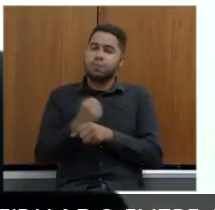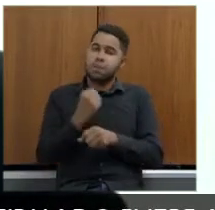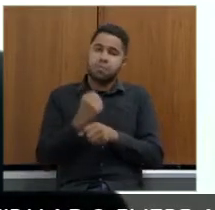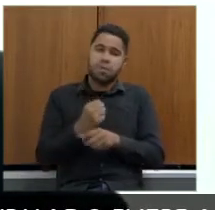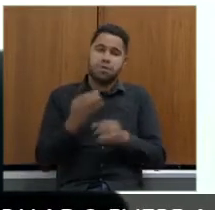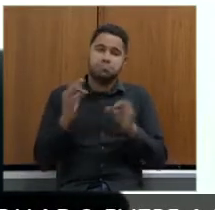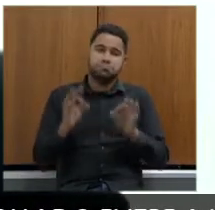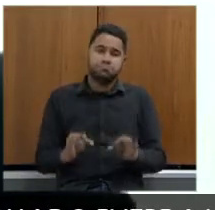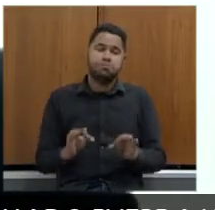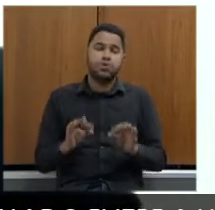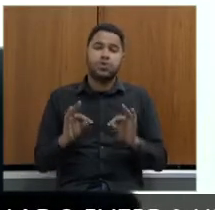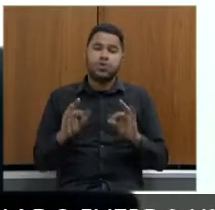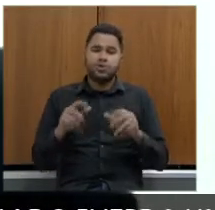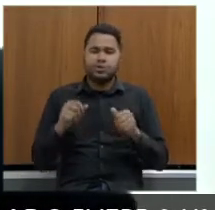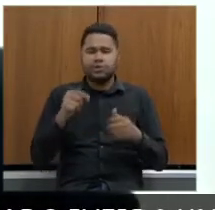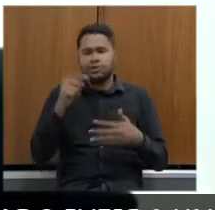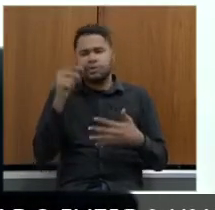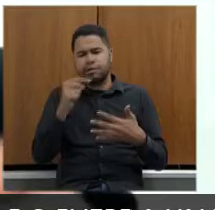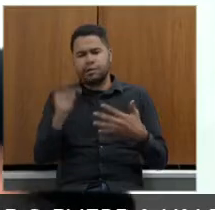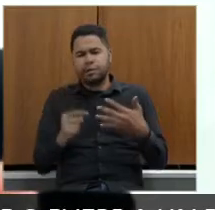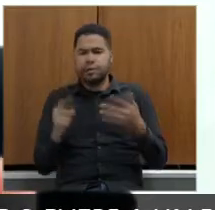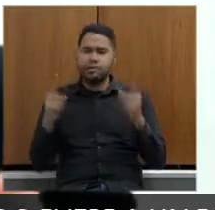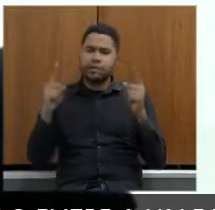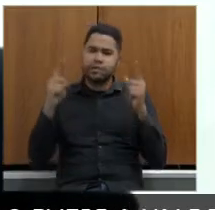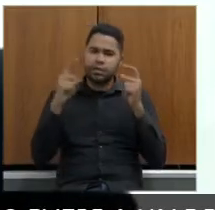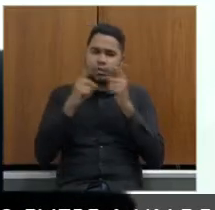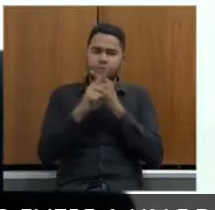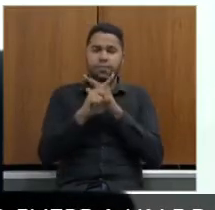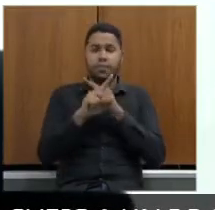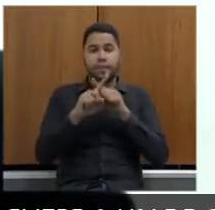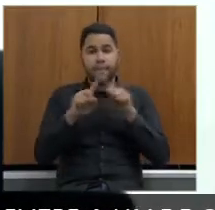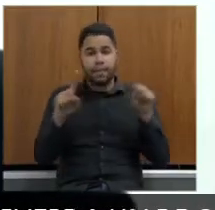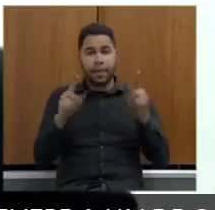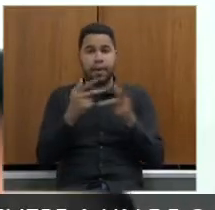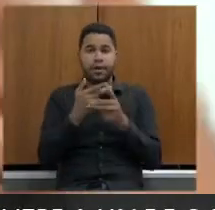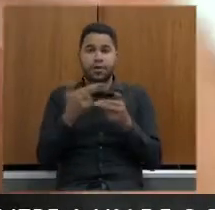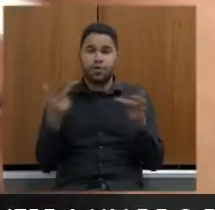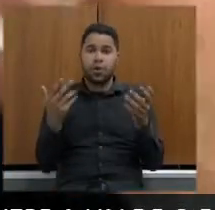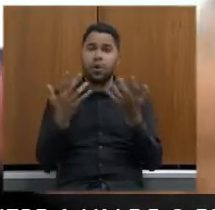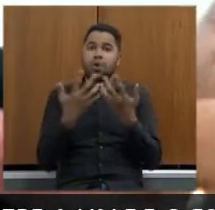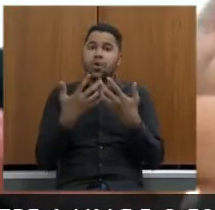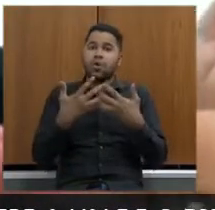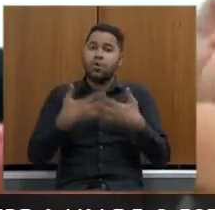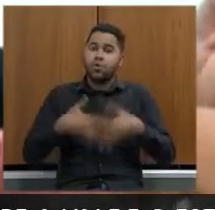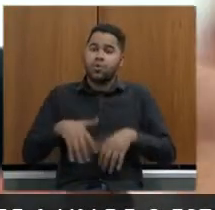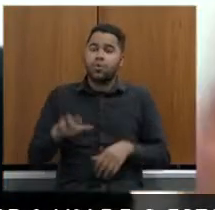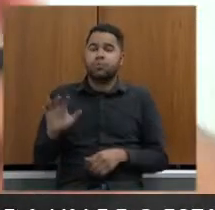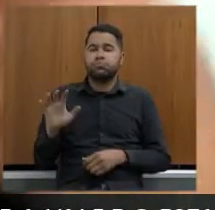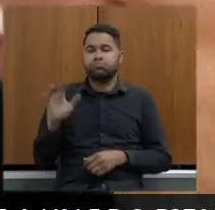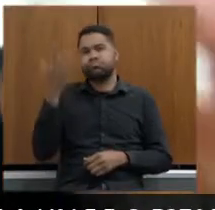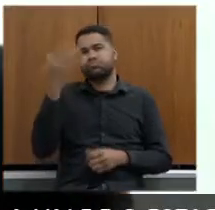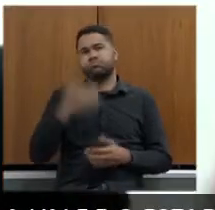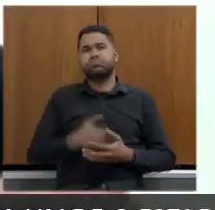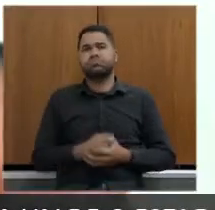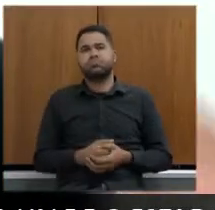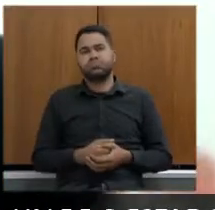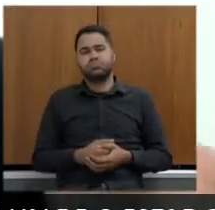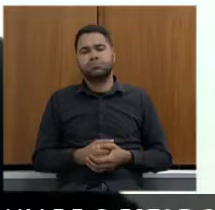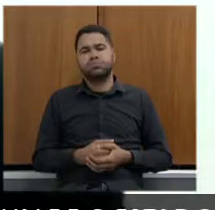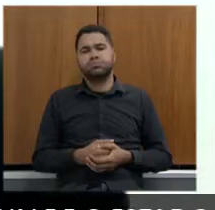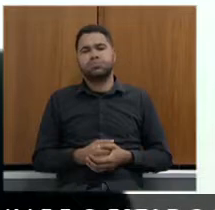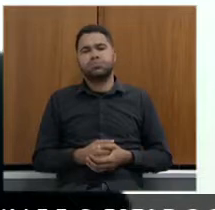com todas as dificuldades com todas as limitações mas as coisas estão acontecendo está fazendo né acontecer da